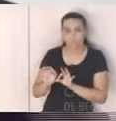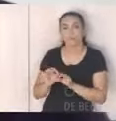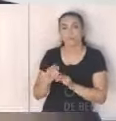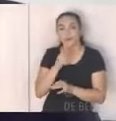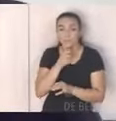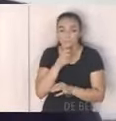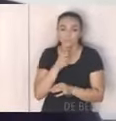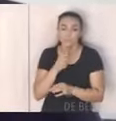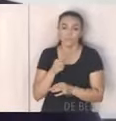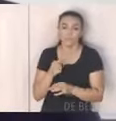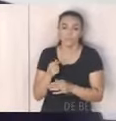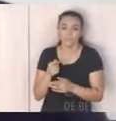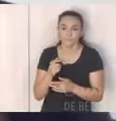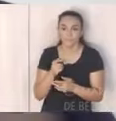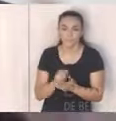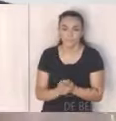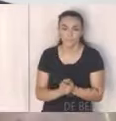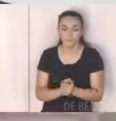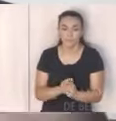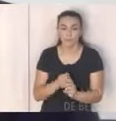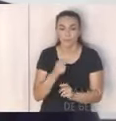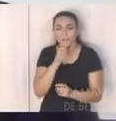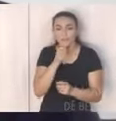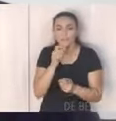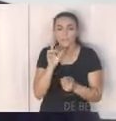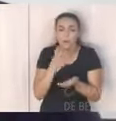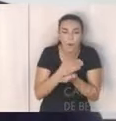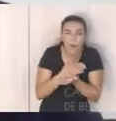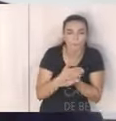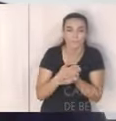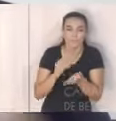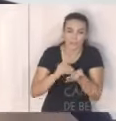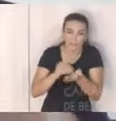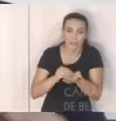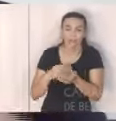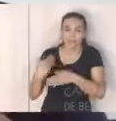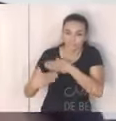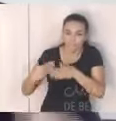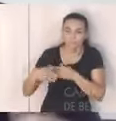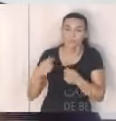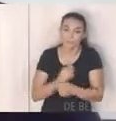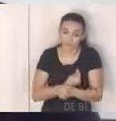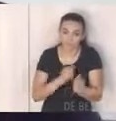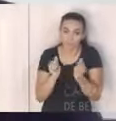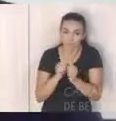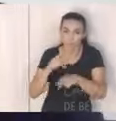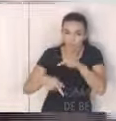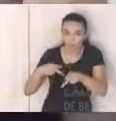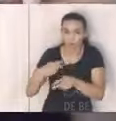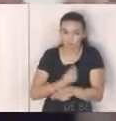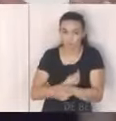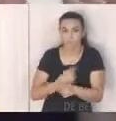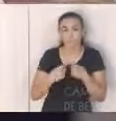é vamos dizer assim ainda está no início né ele vai ser conduzido de forma participativa com a população não